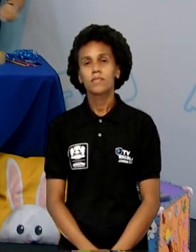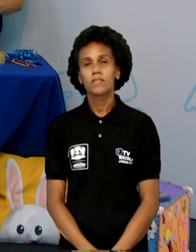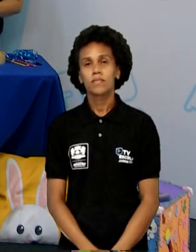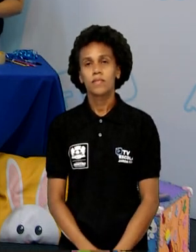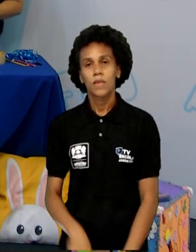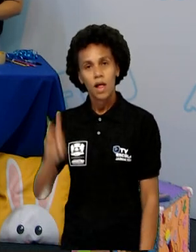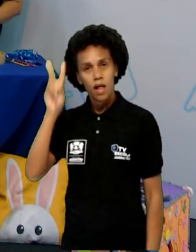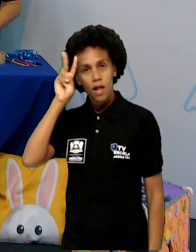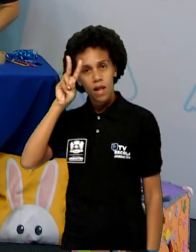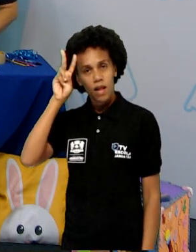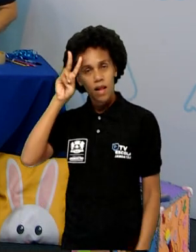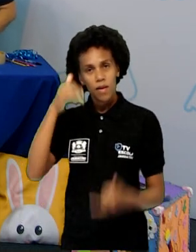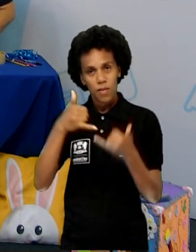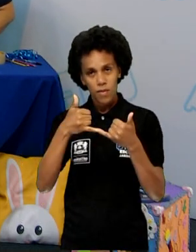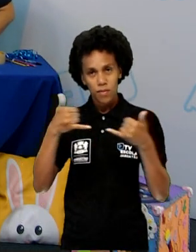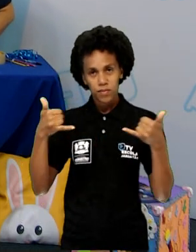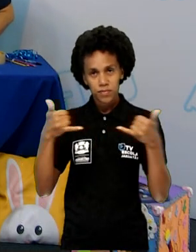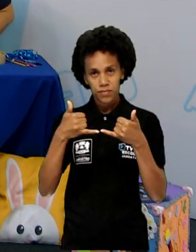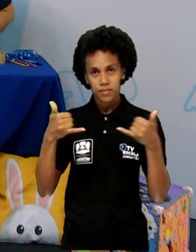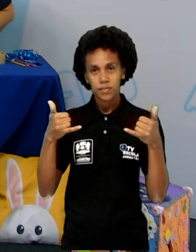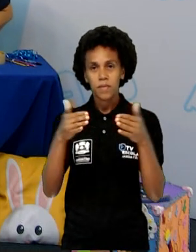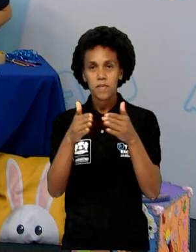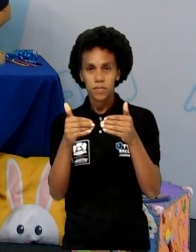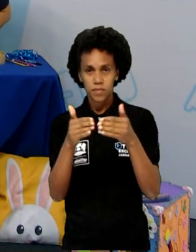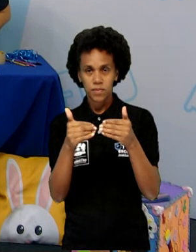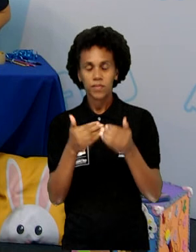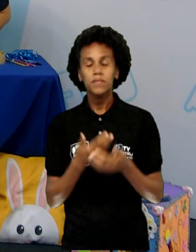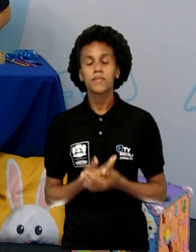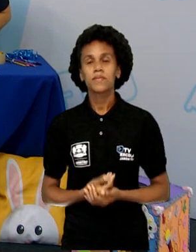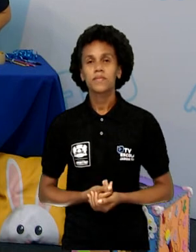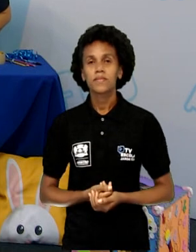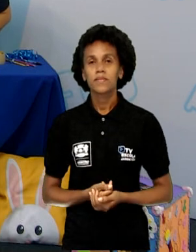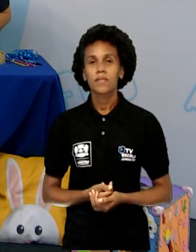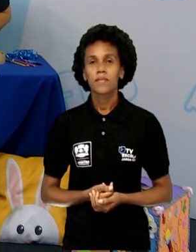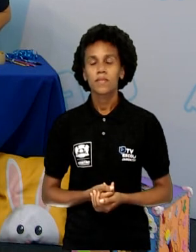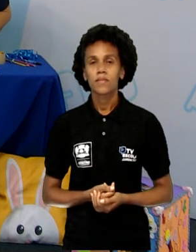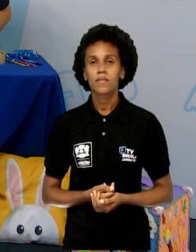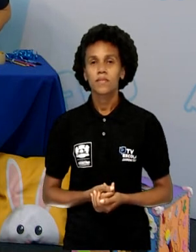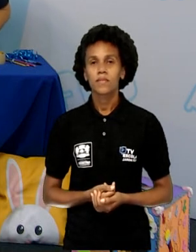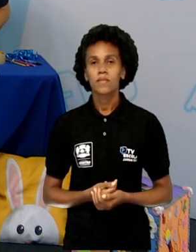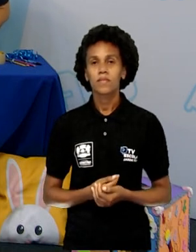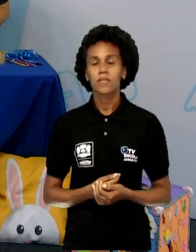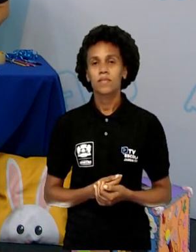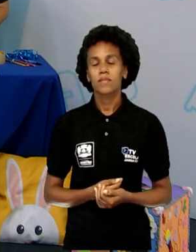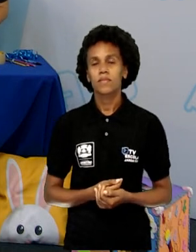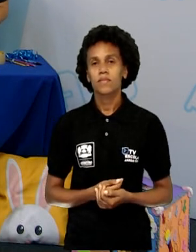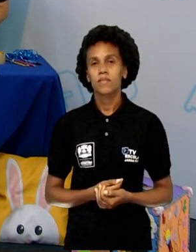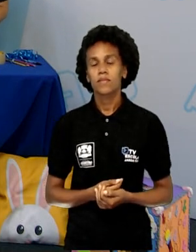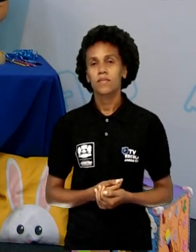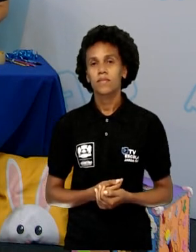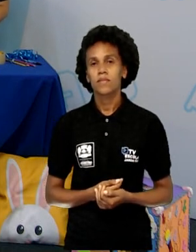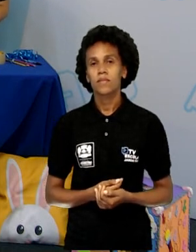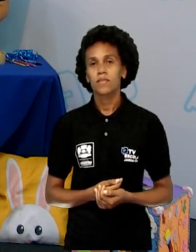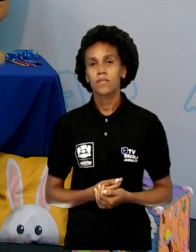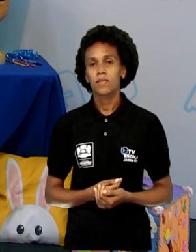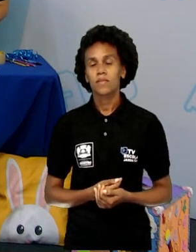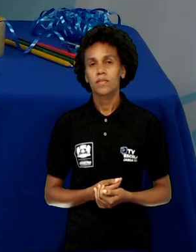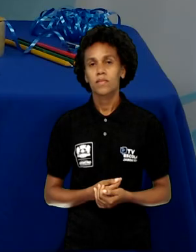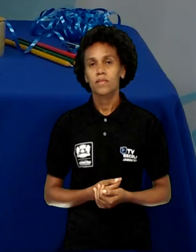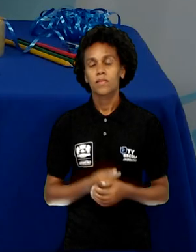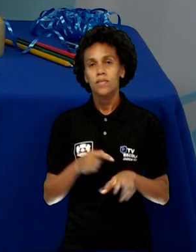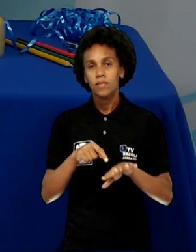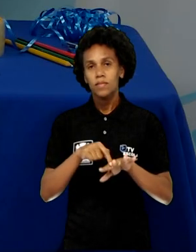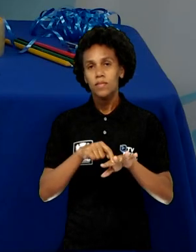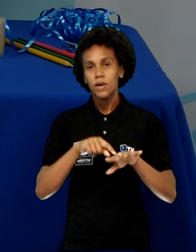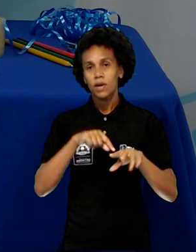vocês? Vamos passar por baixo do chinelo e amarrar